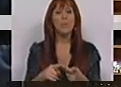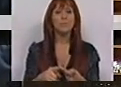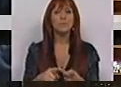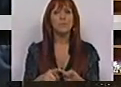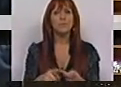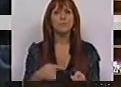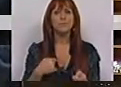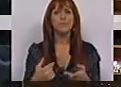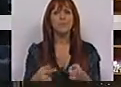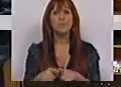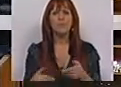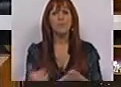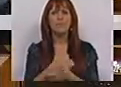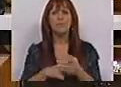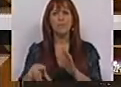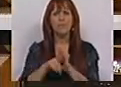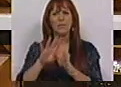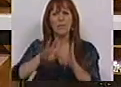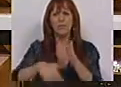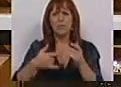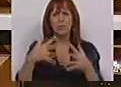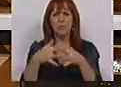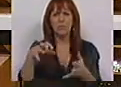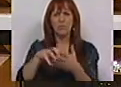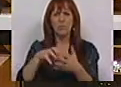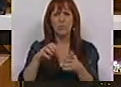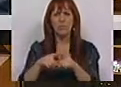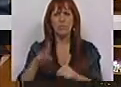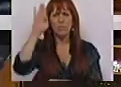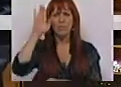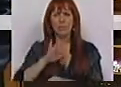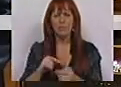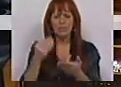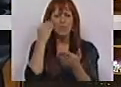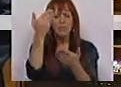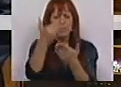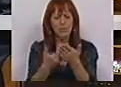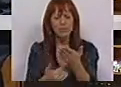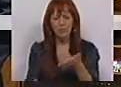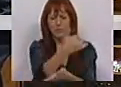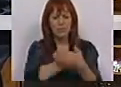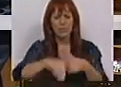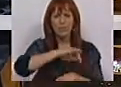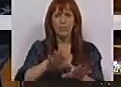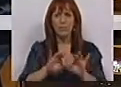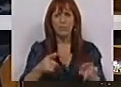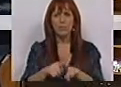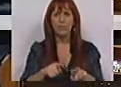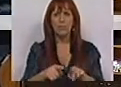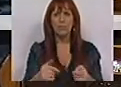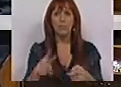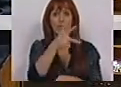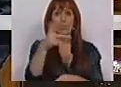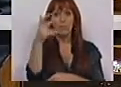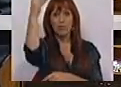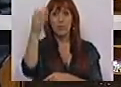as receitas na lei de programação de infraestruturas militares, as receitas são destinadas não como antecedente que eram em 100